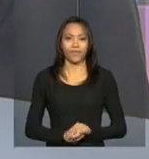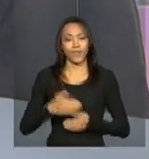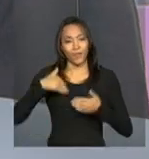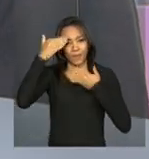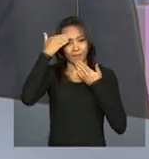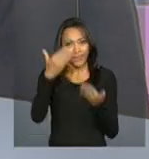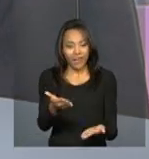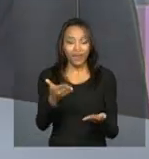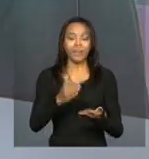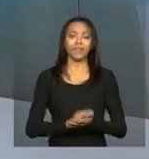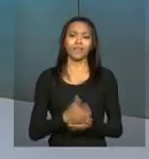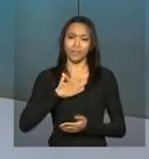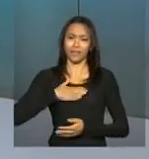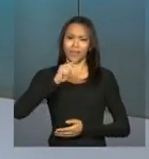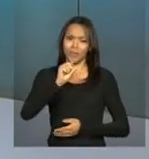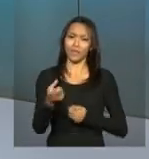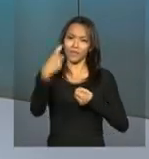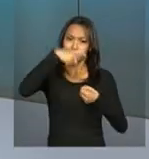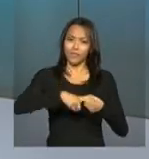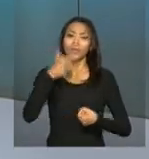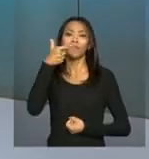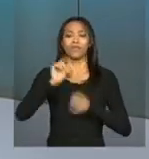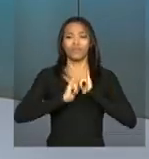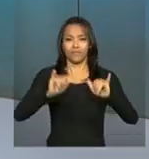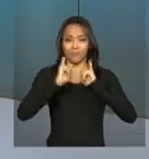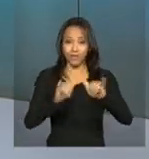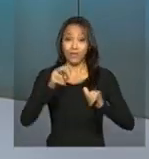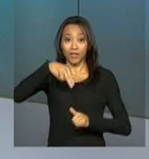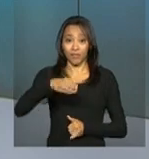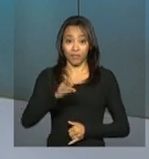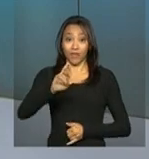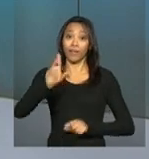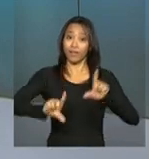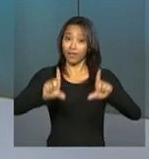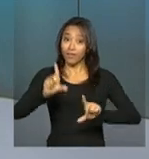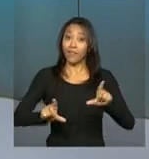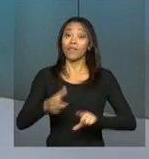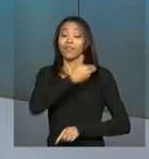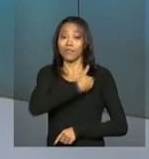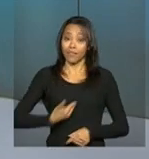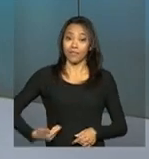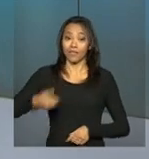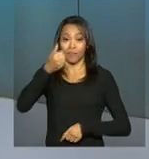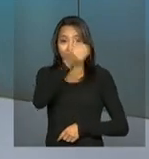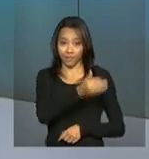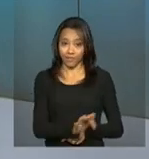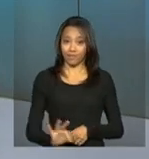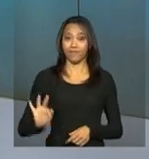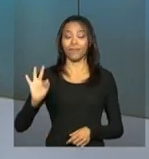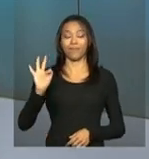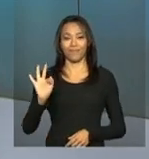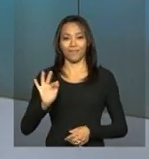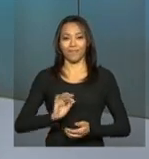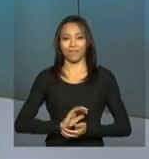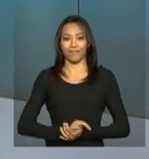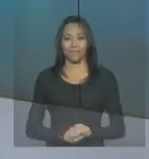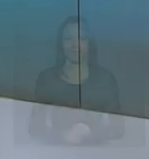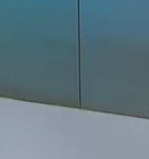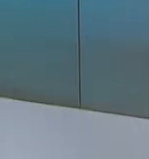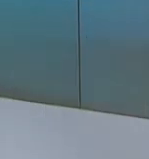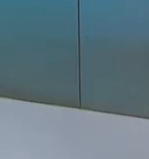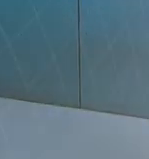Obrigada, João. E daqui a pouco a gente volta com outras informações. Continue com a gente aqui na NBR, a TV do Governo Federal.